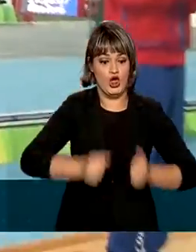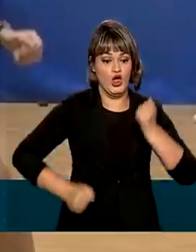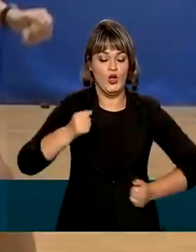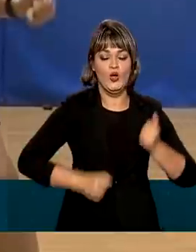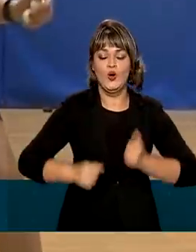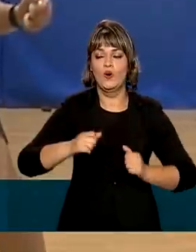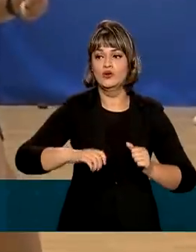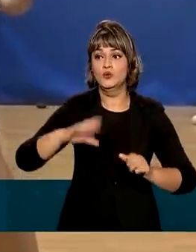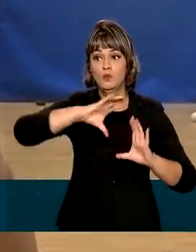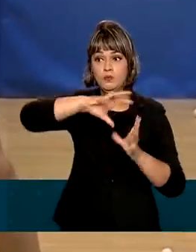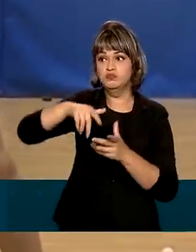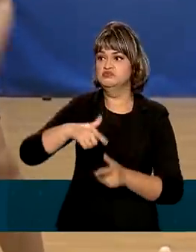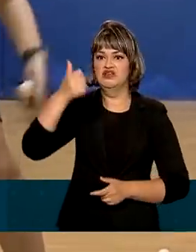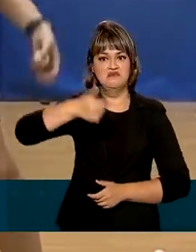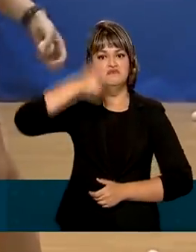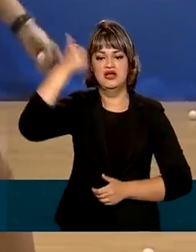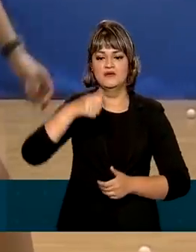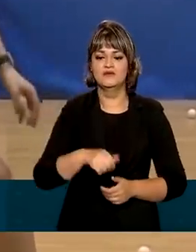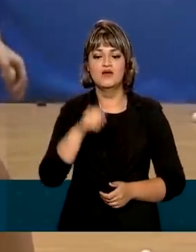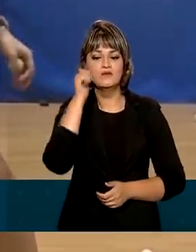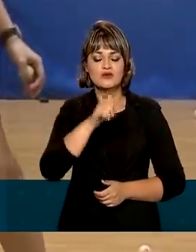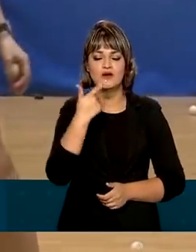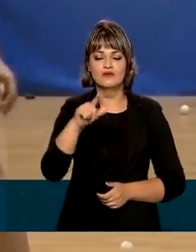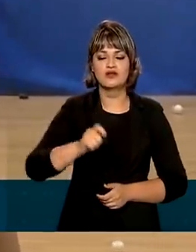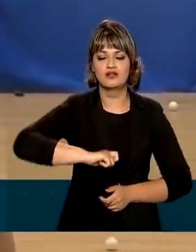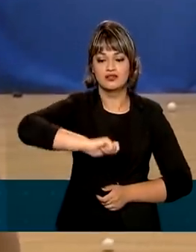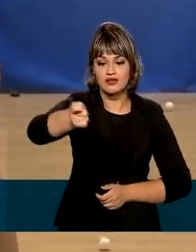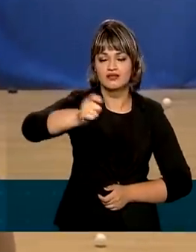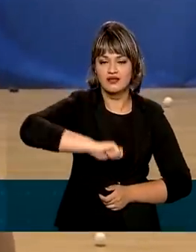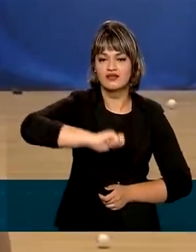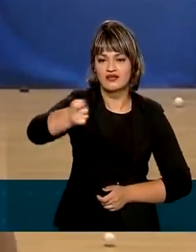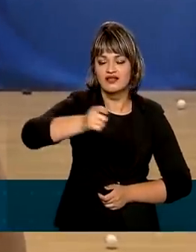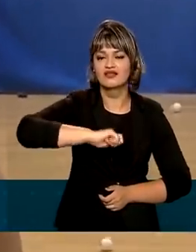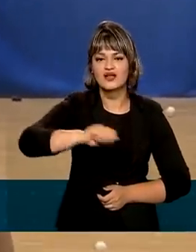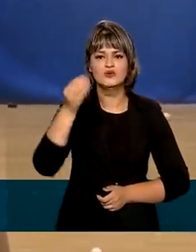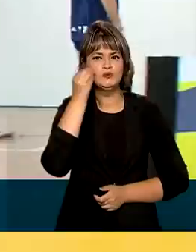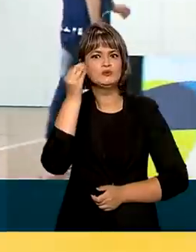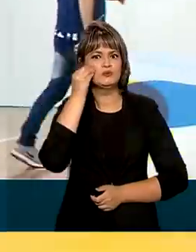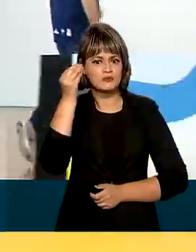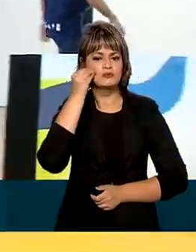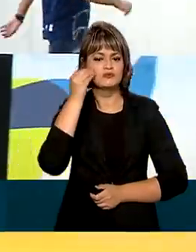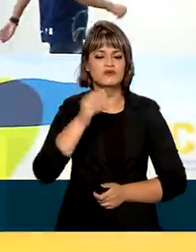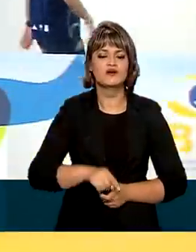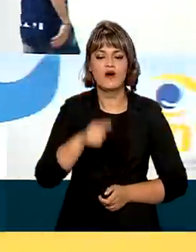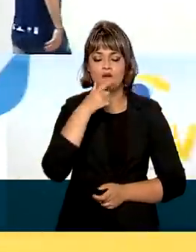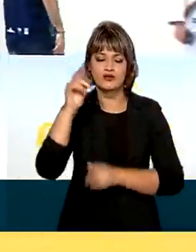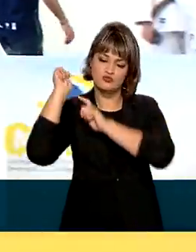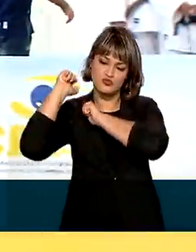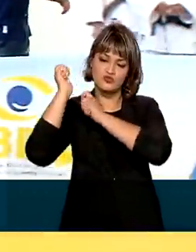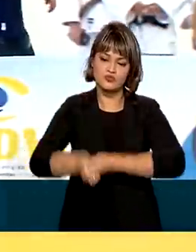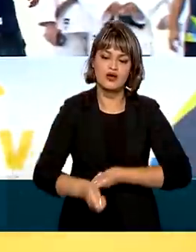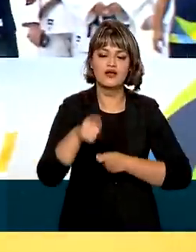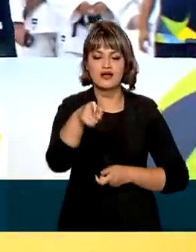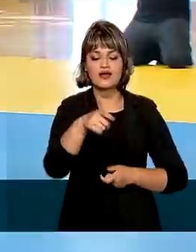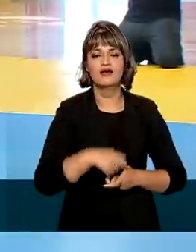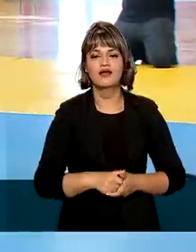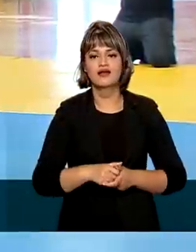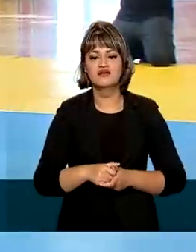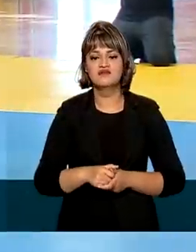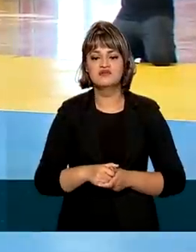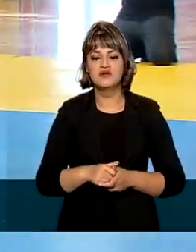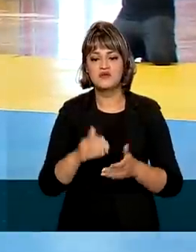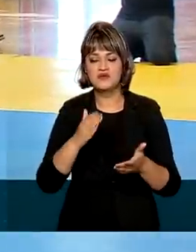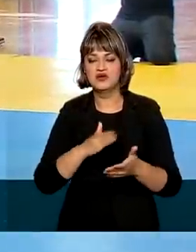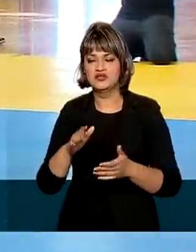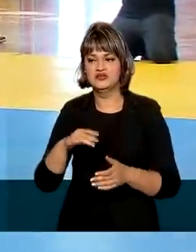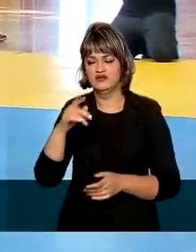do mundo. A mesma tenista Jennifer Parinos, que lutou até o fim pela vaga paralímpica. O judoca Antônio Tenório, que deu o ipom na